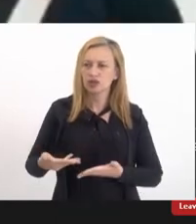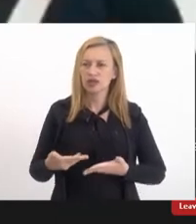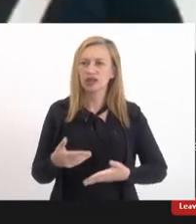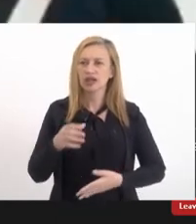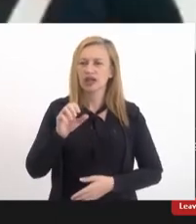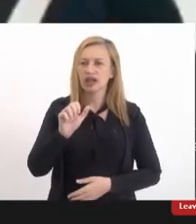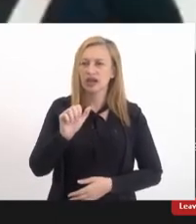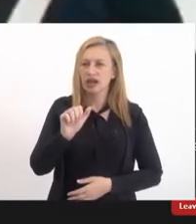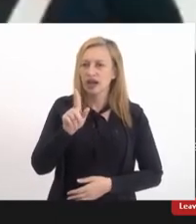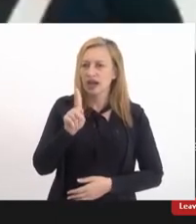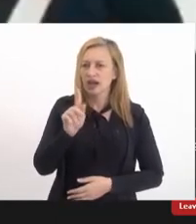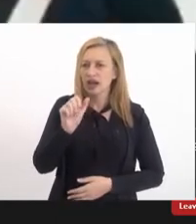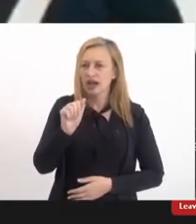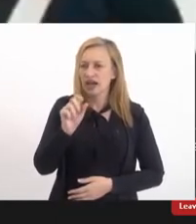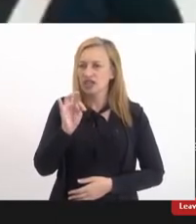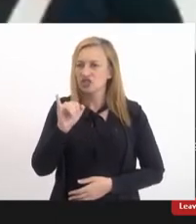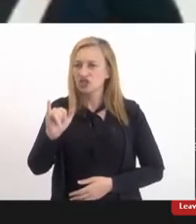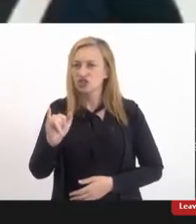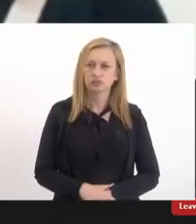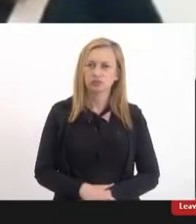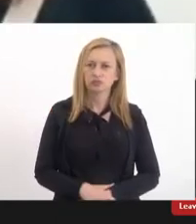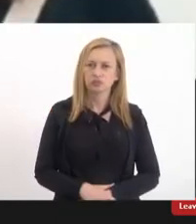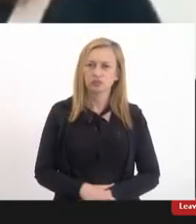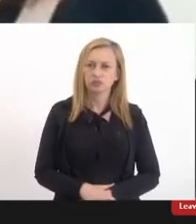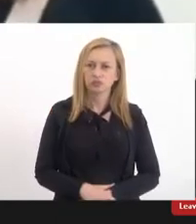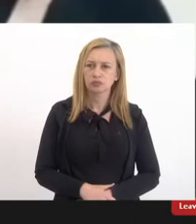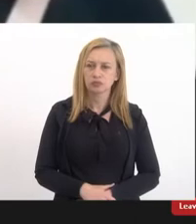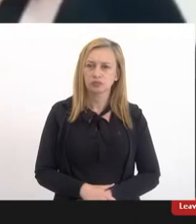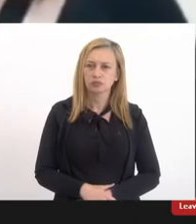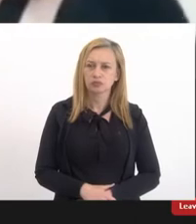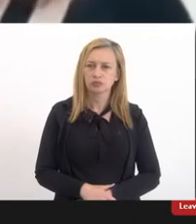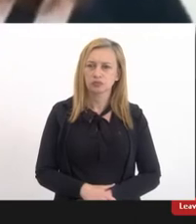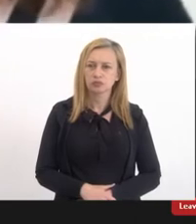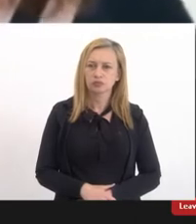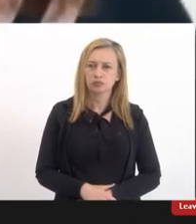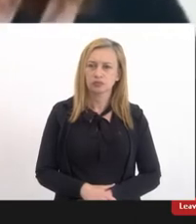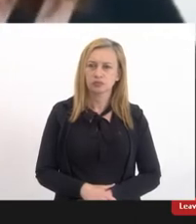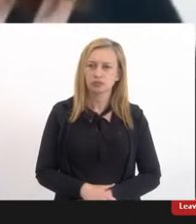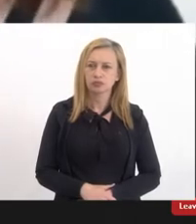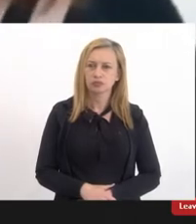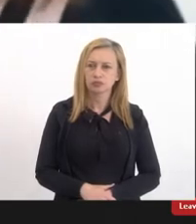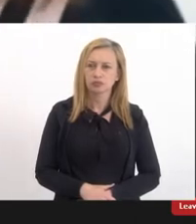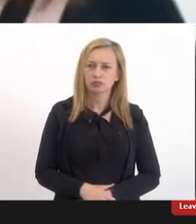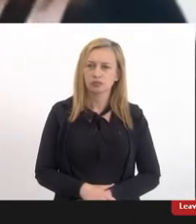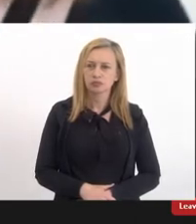Katia o vídeo agora é é